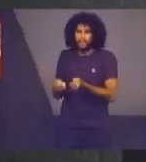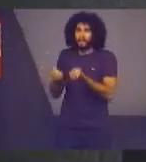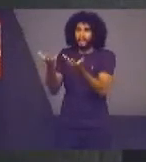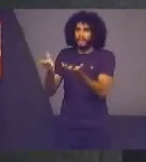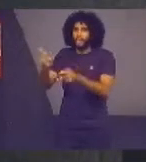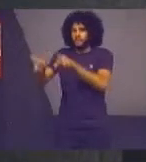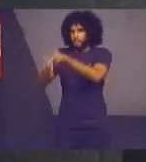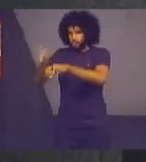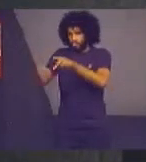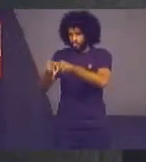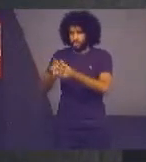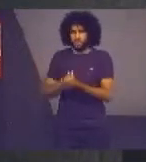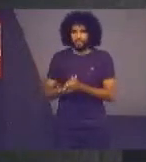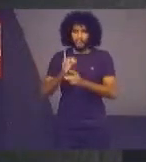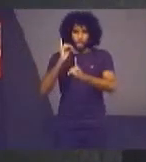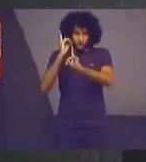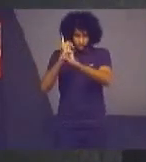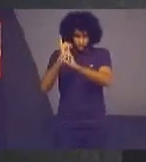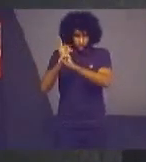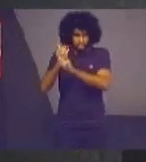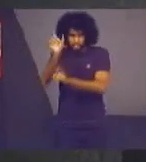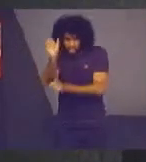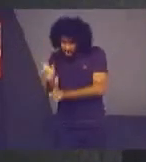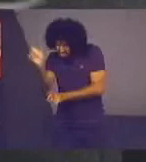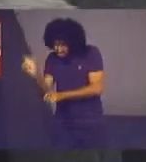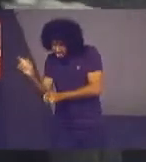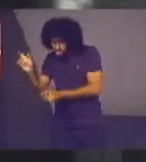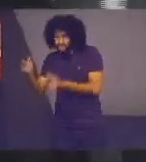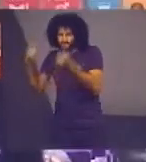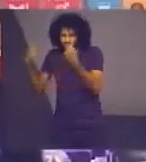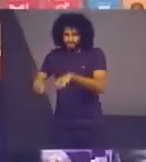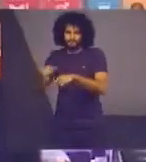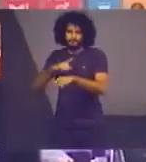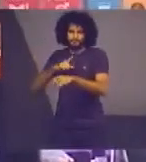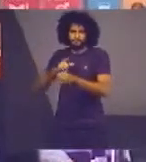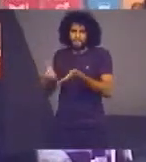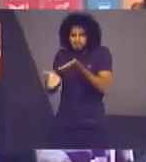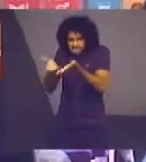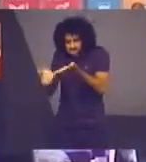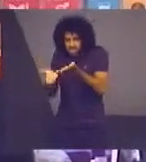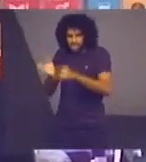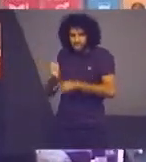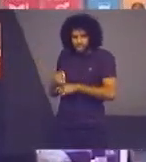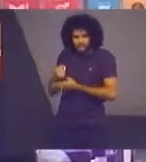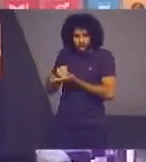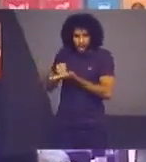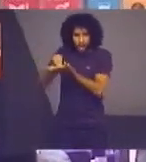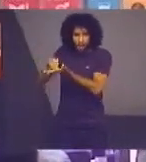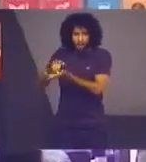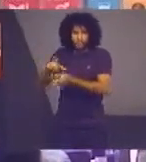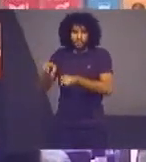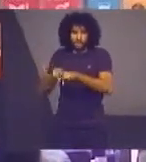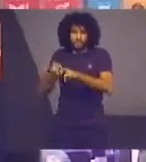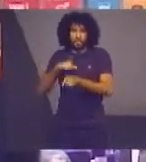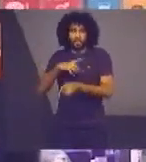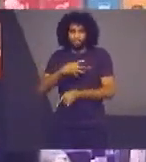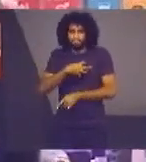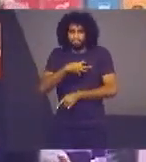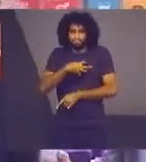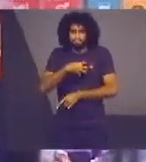Encontrando a população que precisa ter atendimento Com sensibilidade,